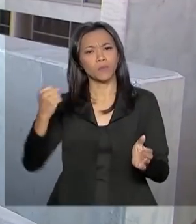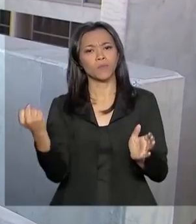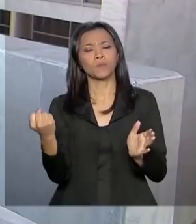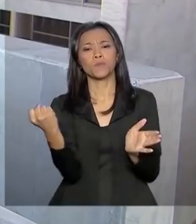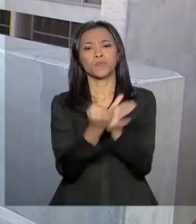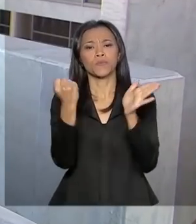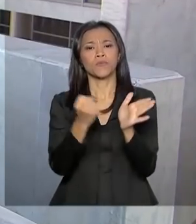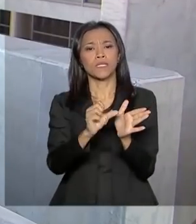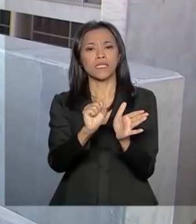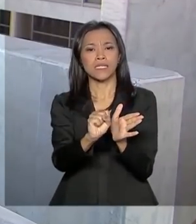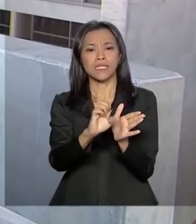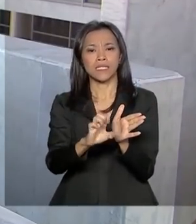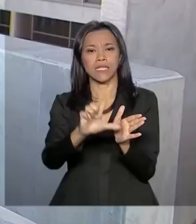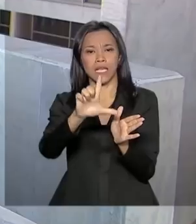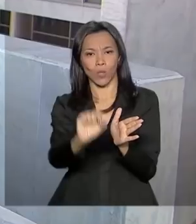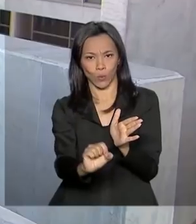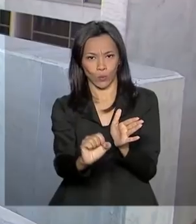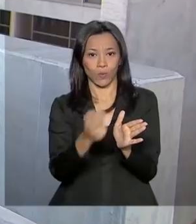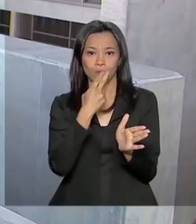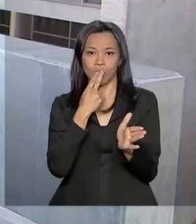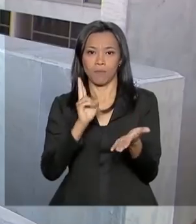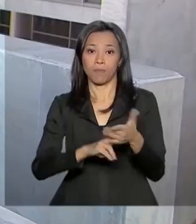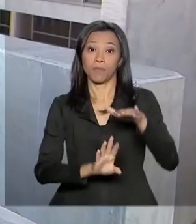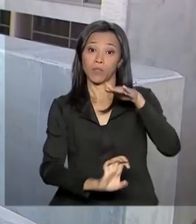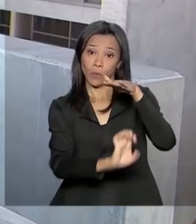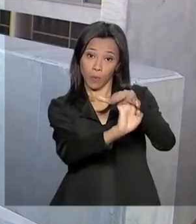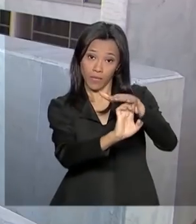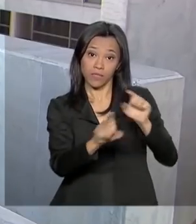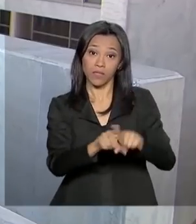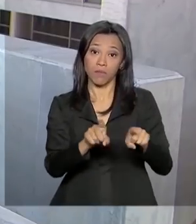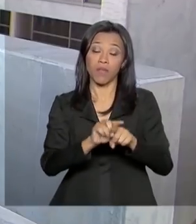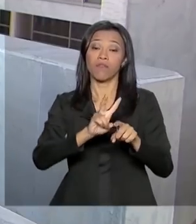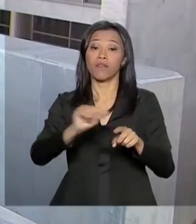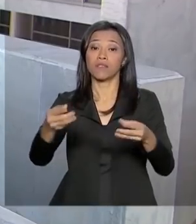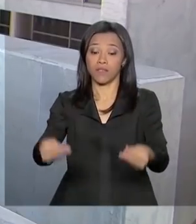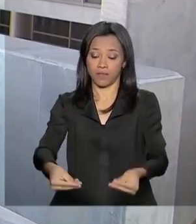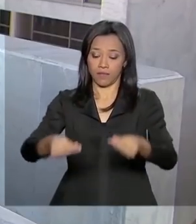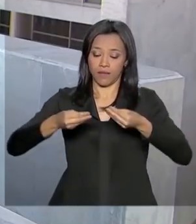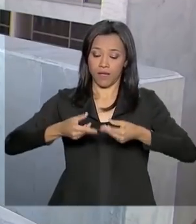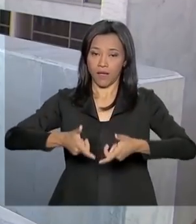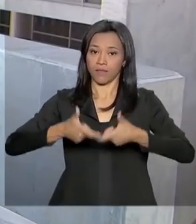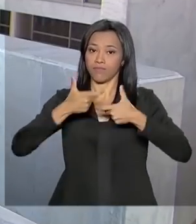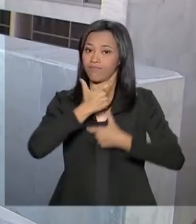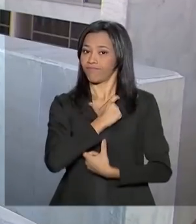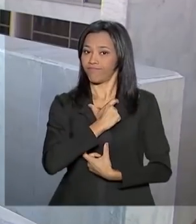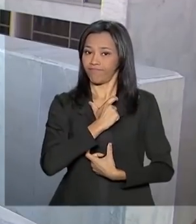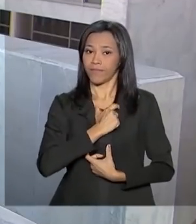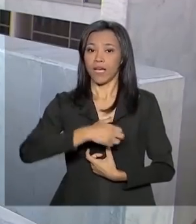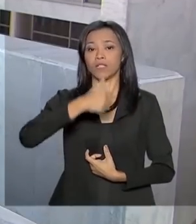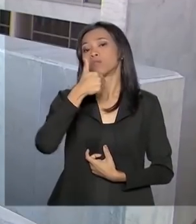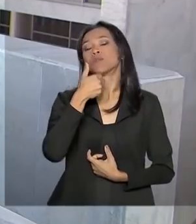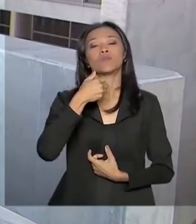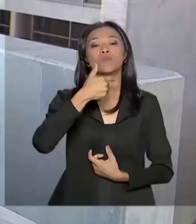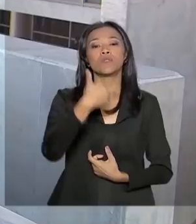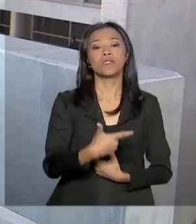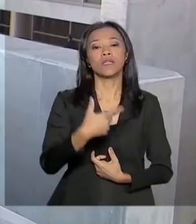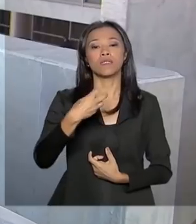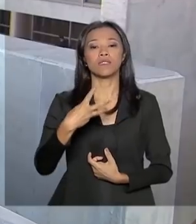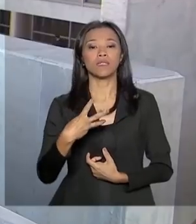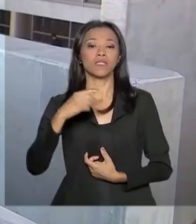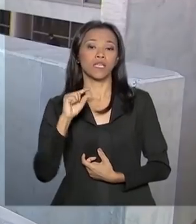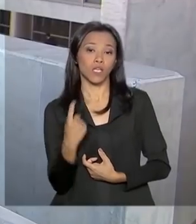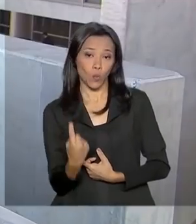Correios e também será entregue a medalha Ordem do Mérito da Defesa a 231 personalidades e